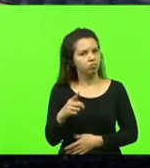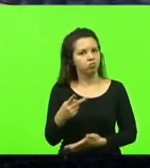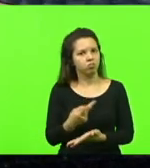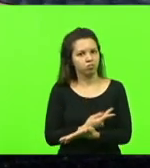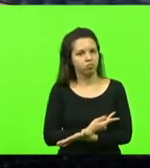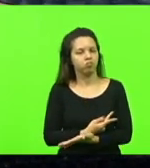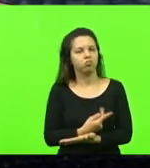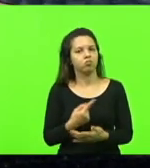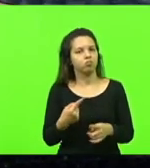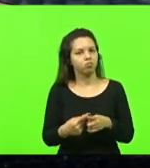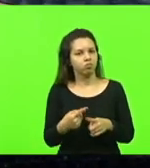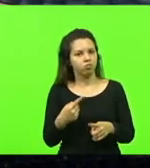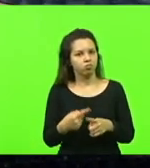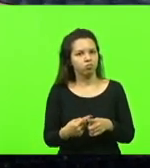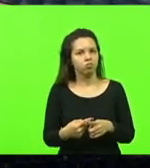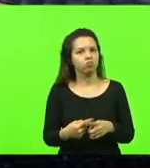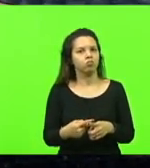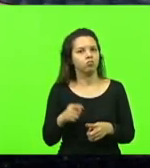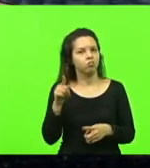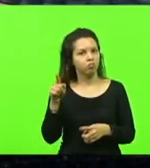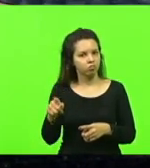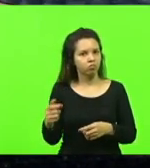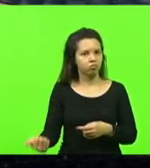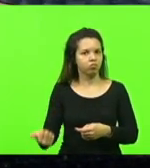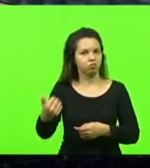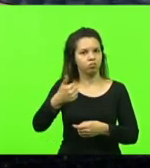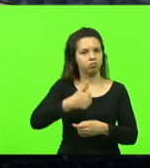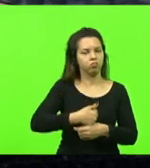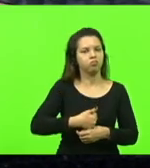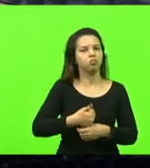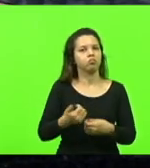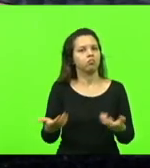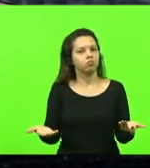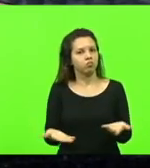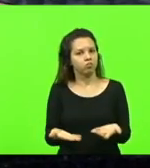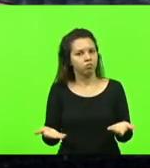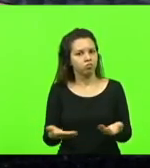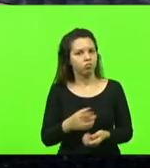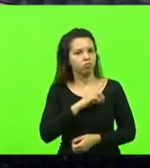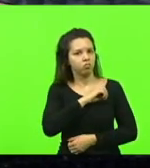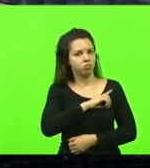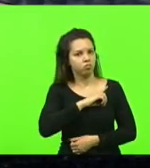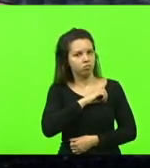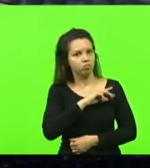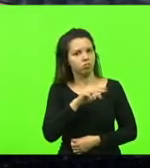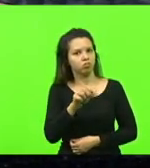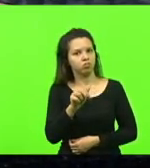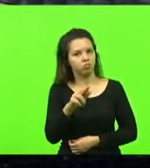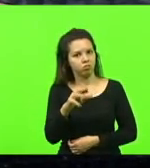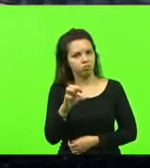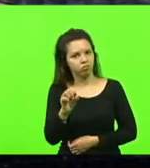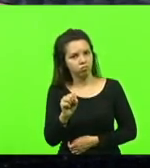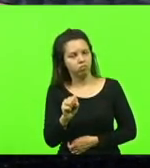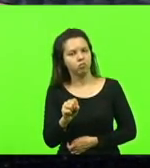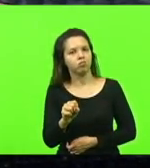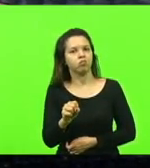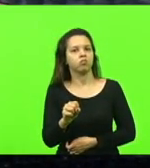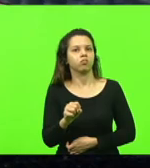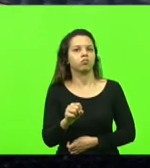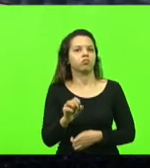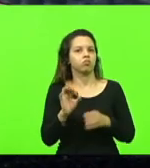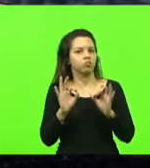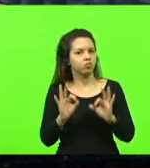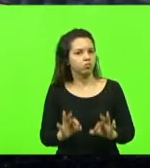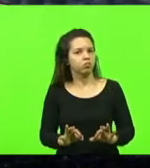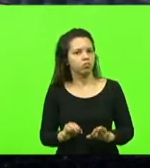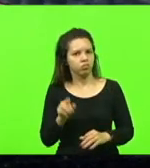até porque o cargo que ele está assumindo agora, o delegado Marcos Ghisoni, com absoluta certeza,